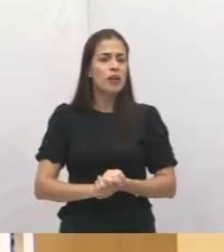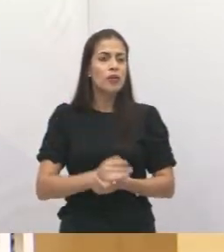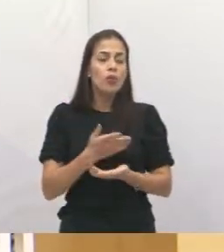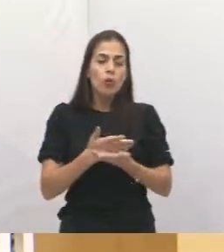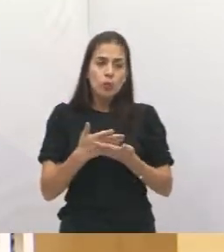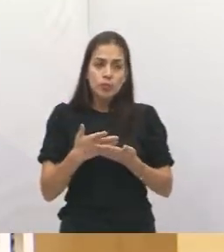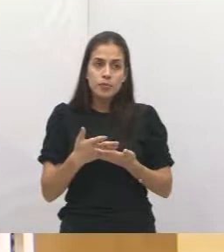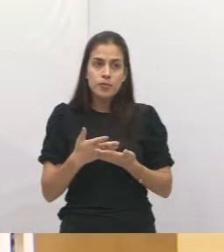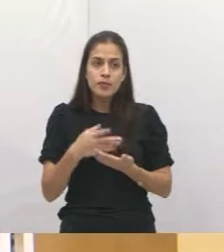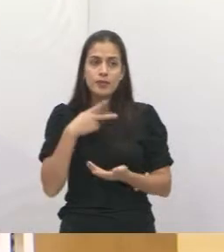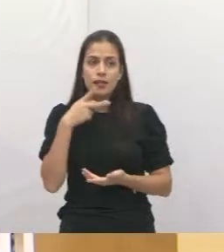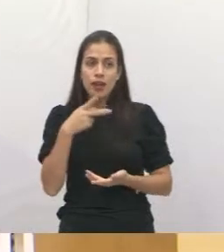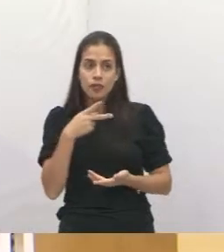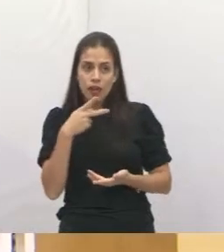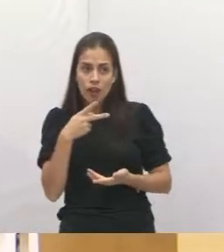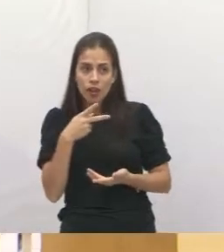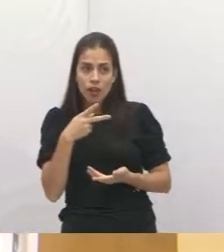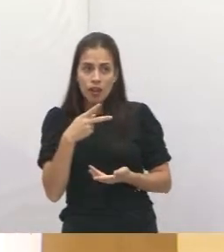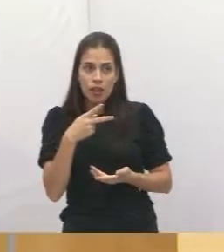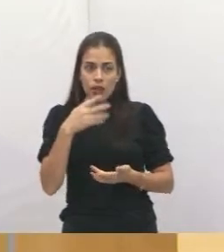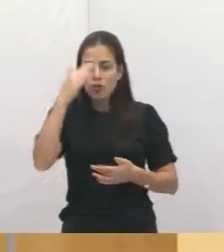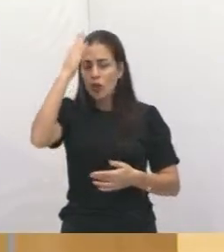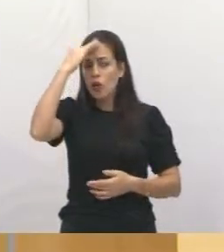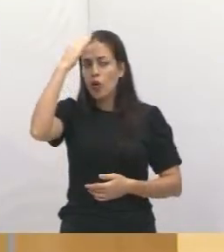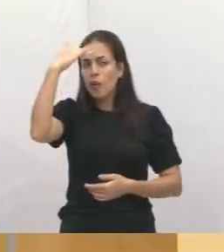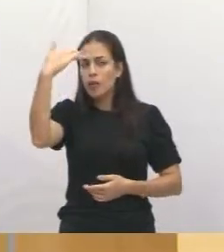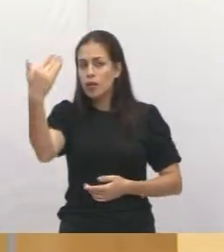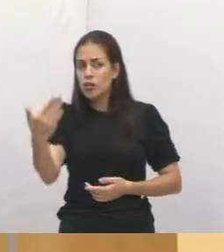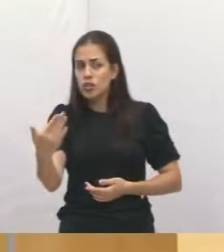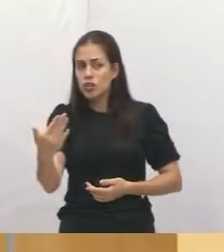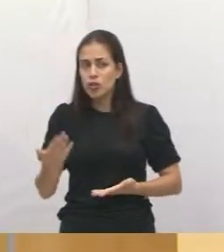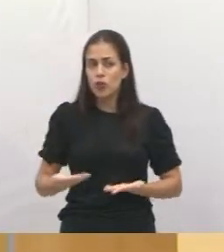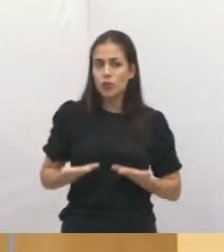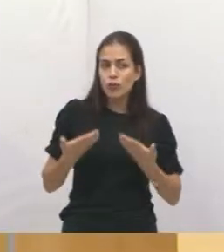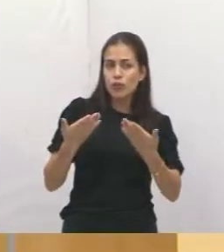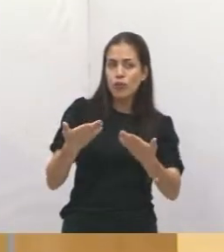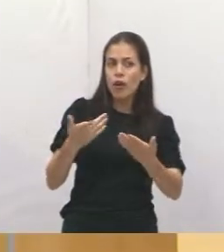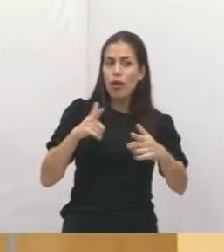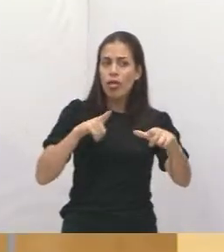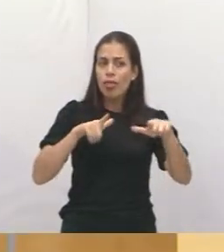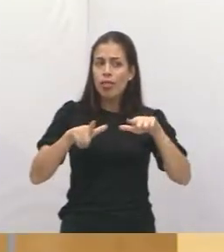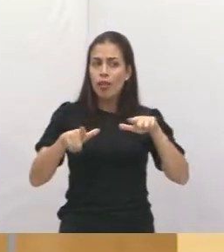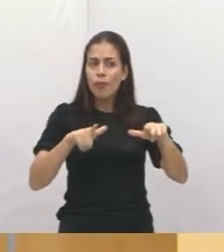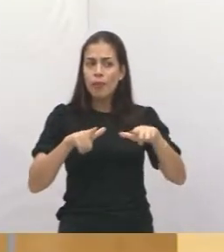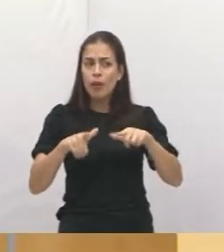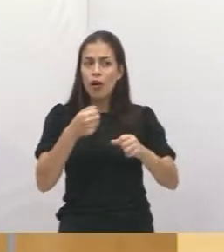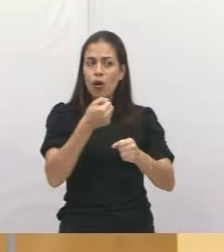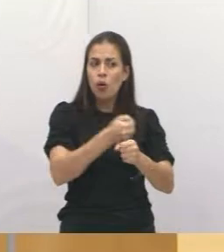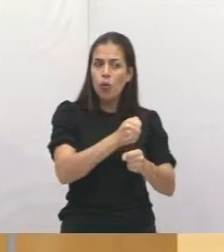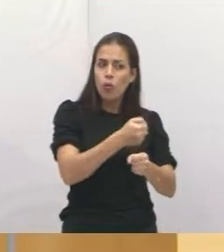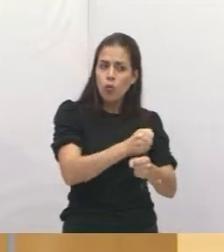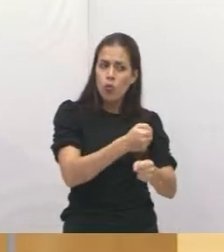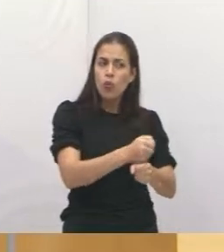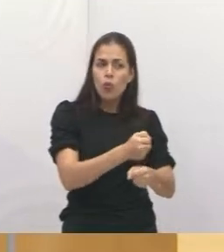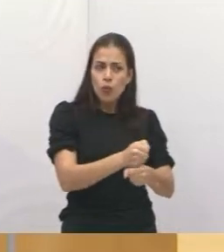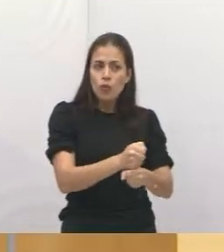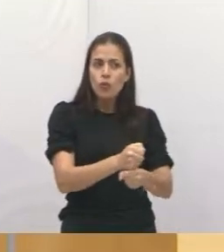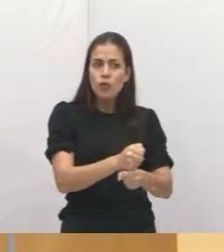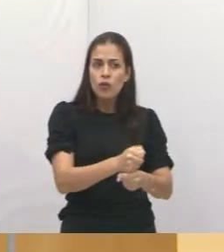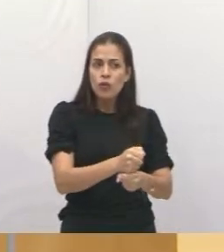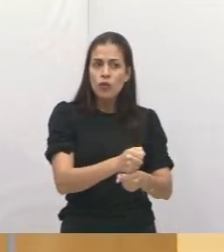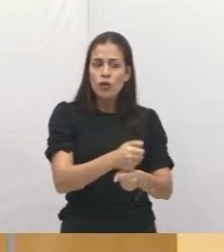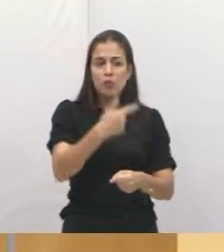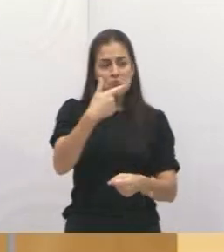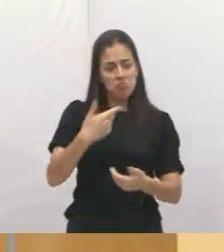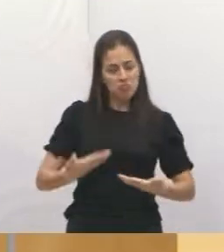minha fala falando, homenageando você aí, aqui, trabalhador da construção civil, é da onde esse